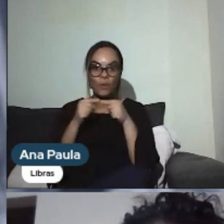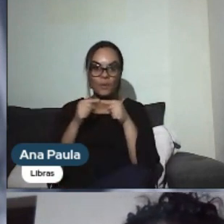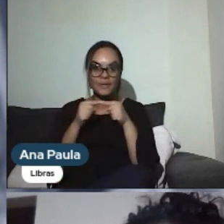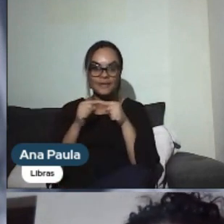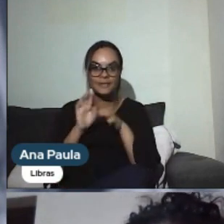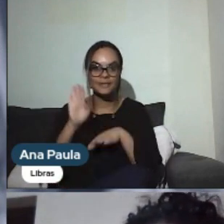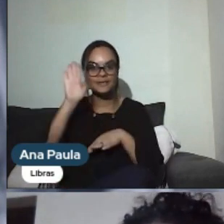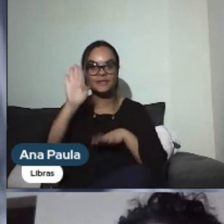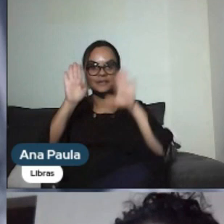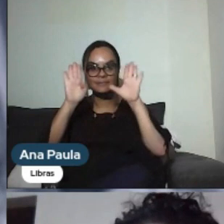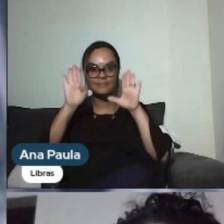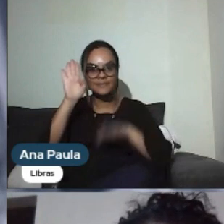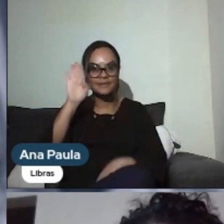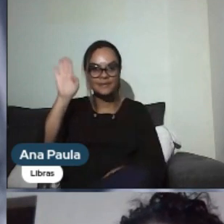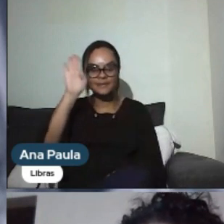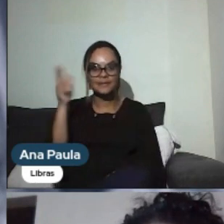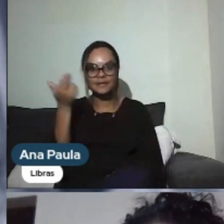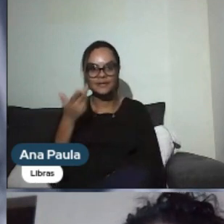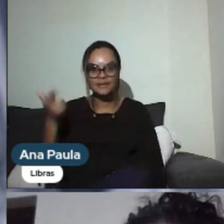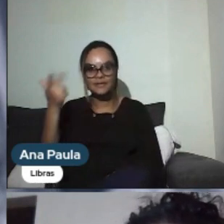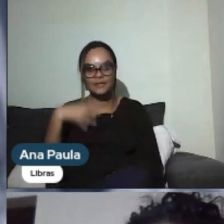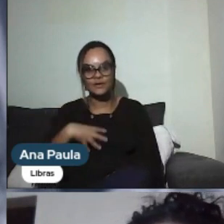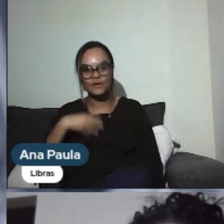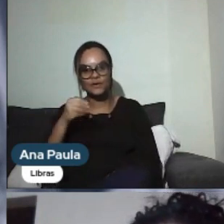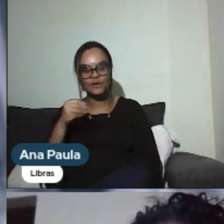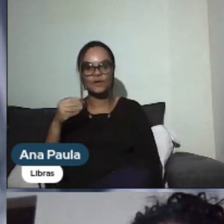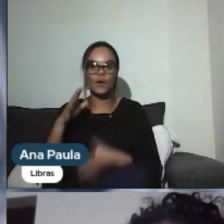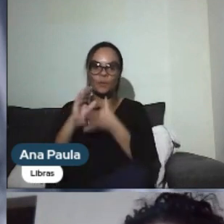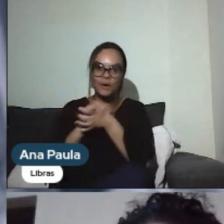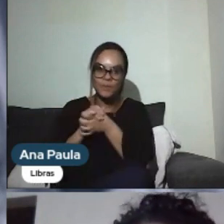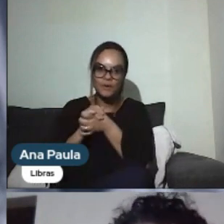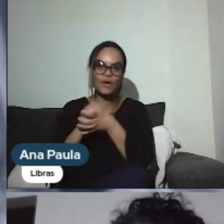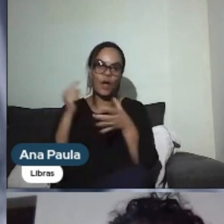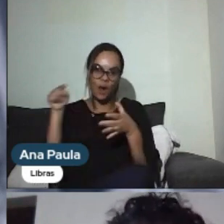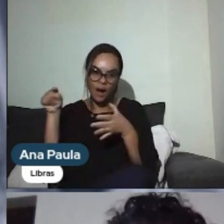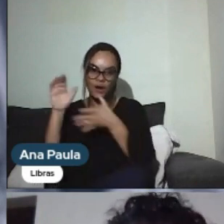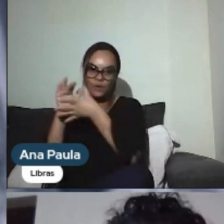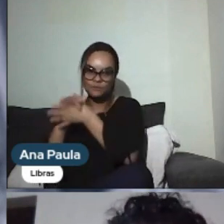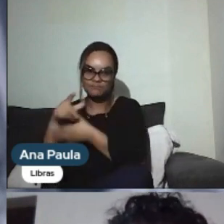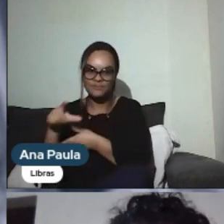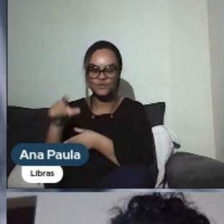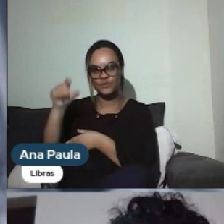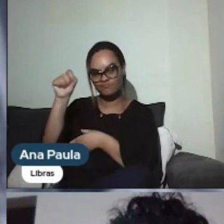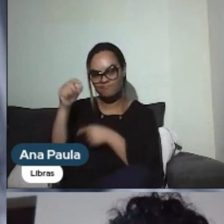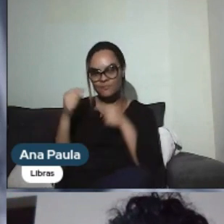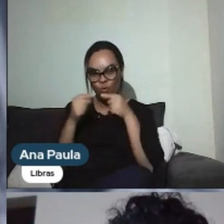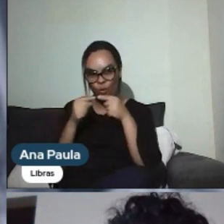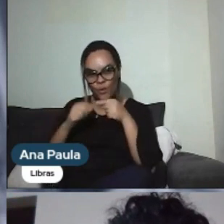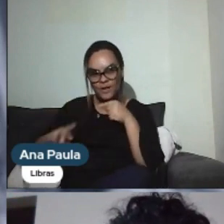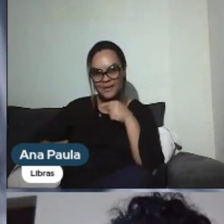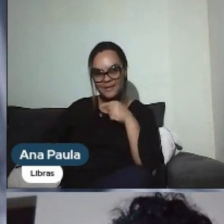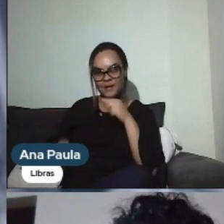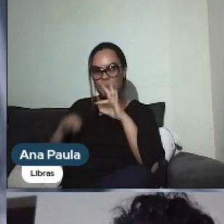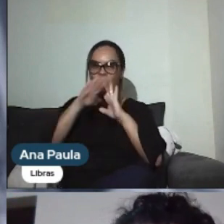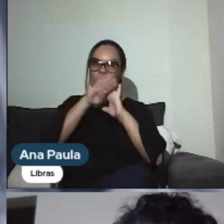candidataram, entre os meus irmãos, o primo e meu esposo, o meu esposo que foi escolhido. Ele atendia todos os requisitos pra